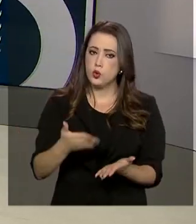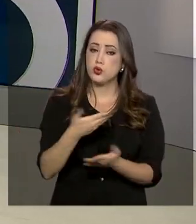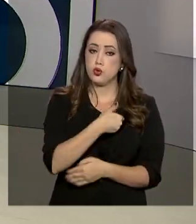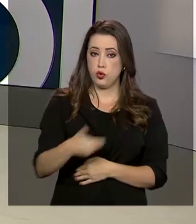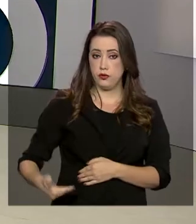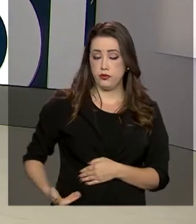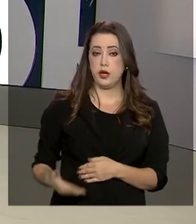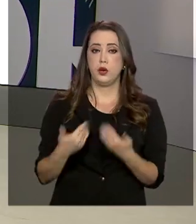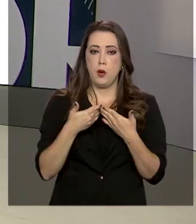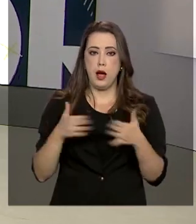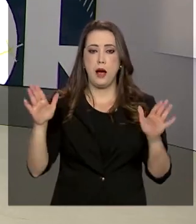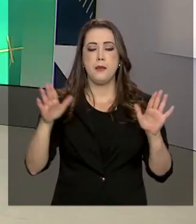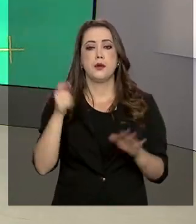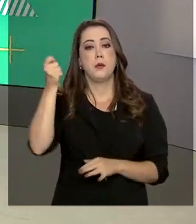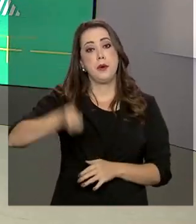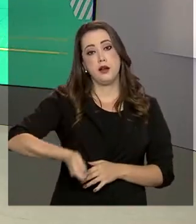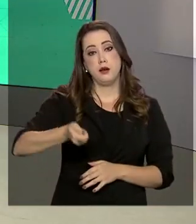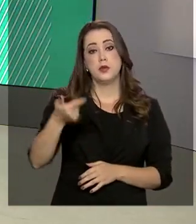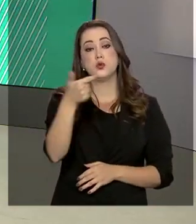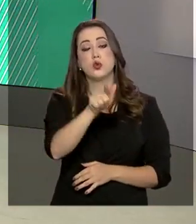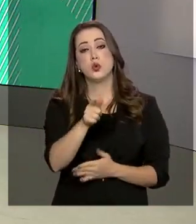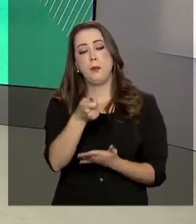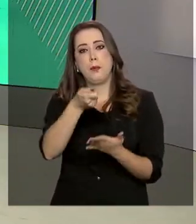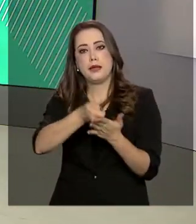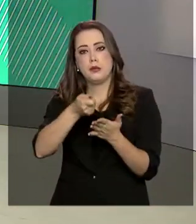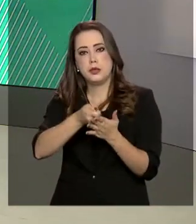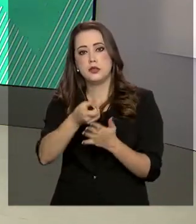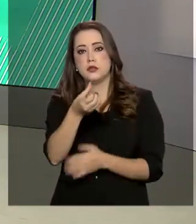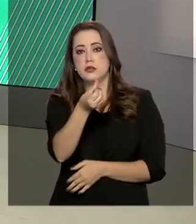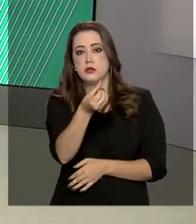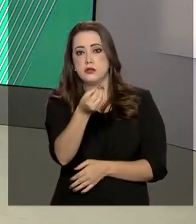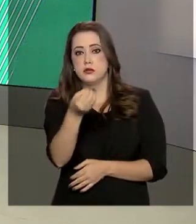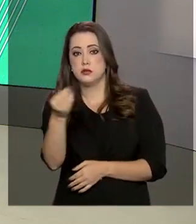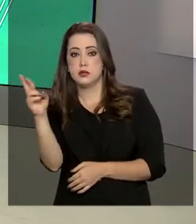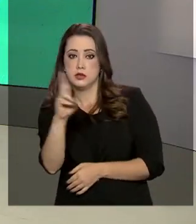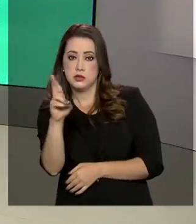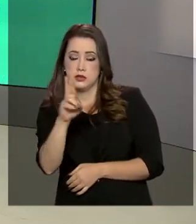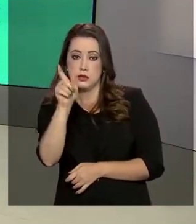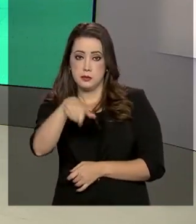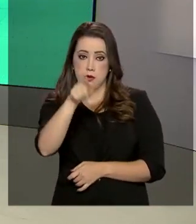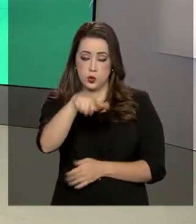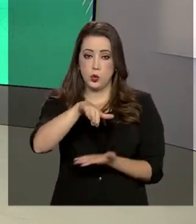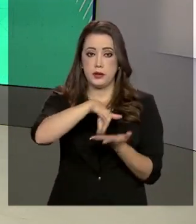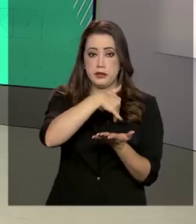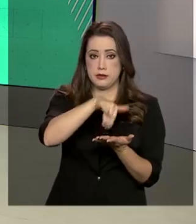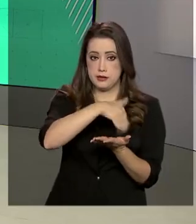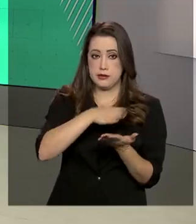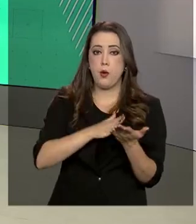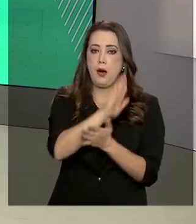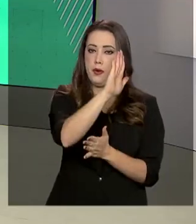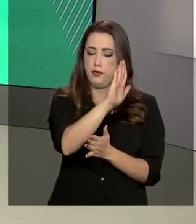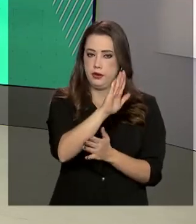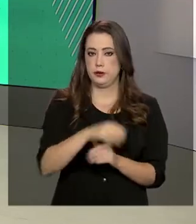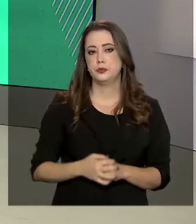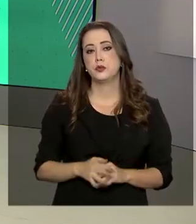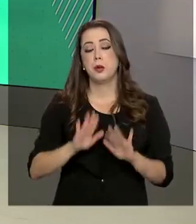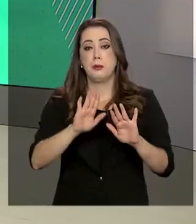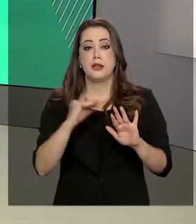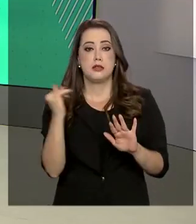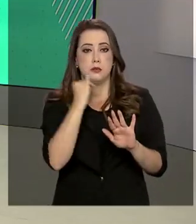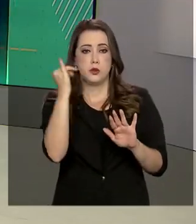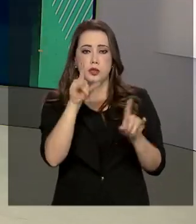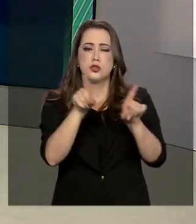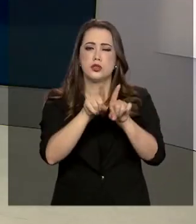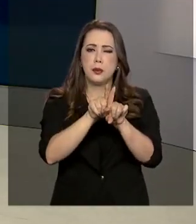governo abre oficialmente o pagamento de mais uma parcela de 600 reais a quem teve o cadastro aprovado. Mas é importante